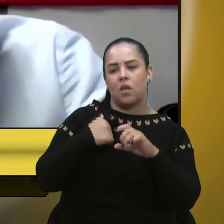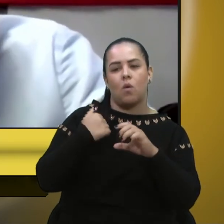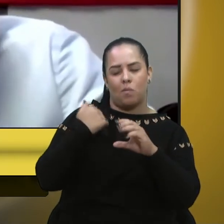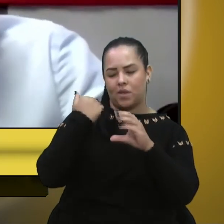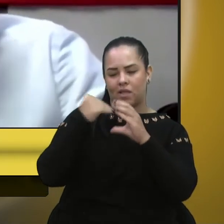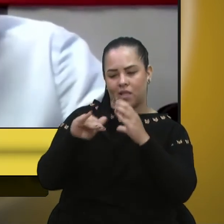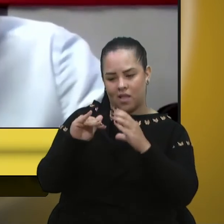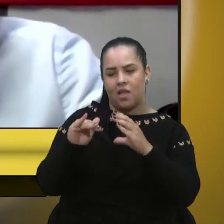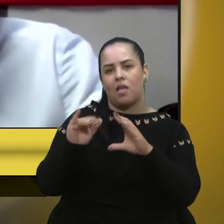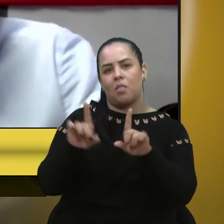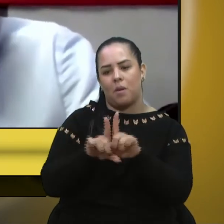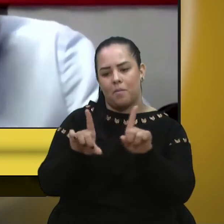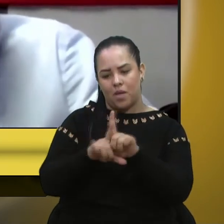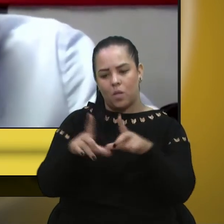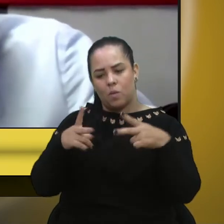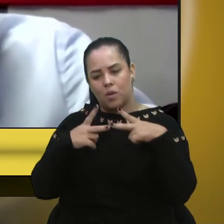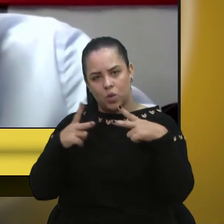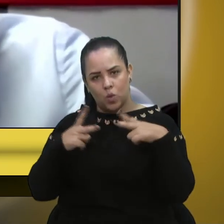no particular